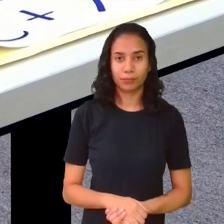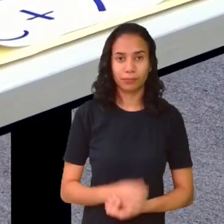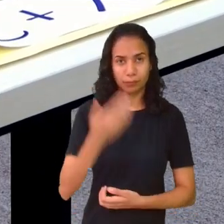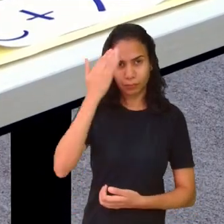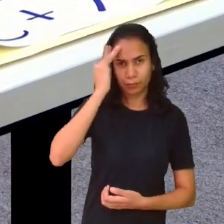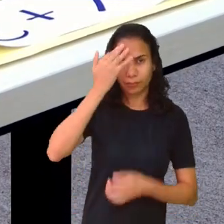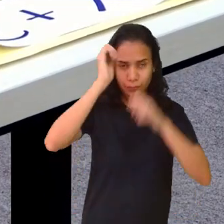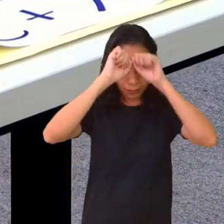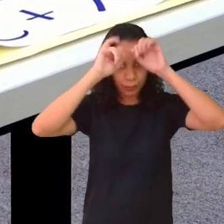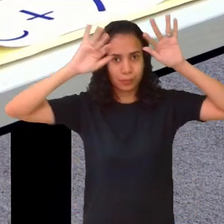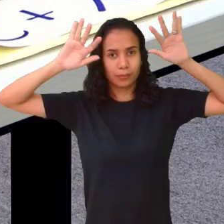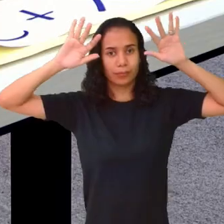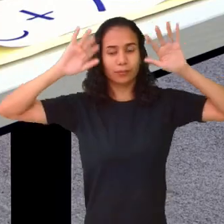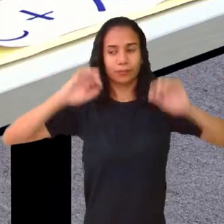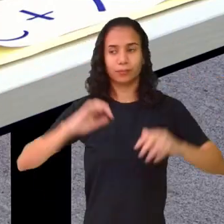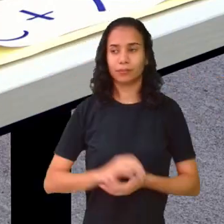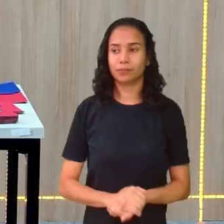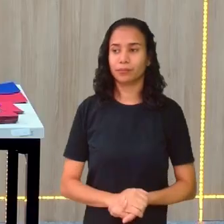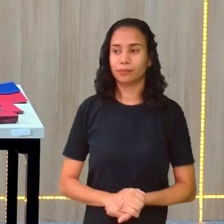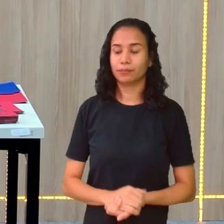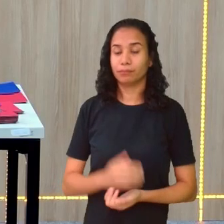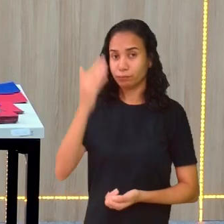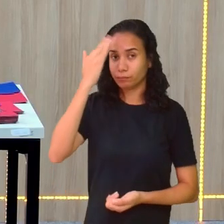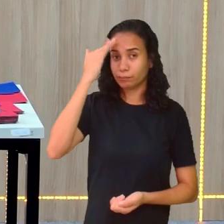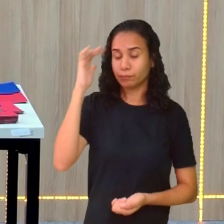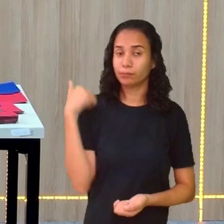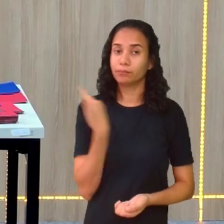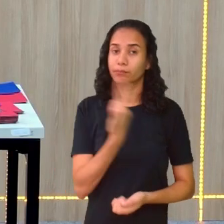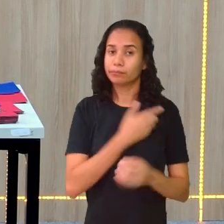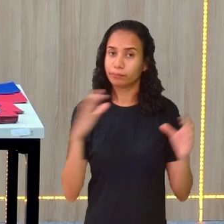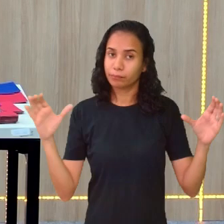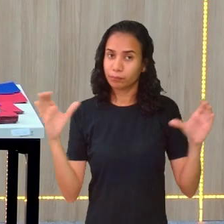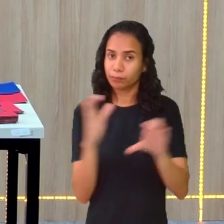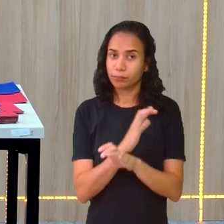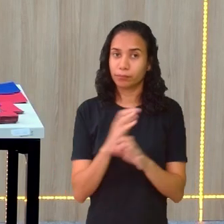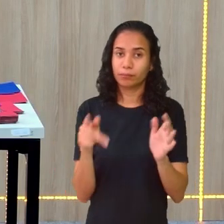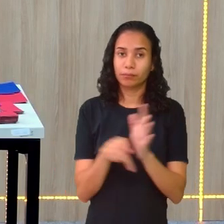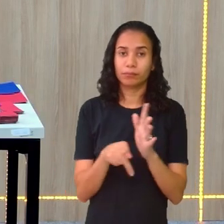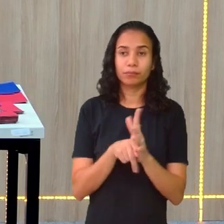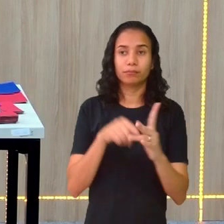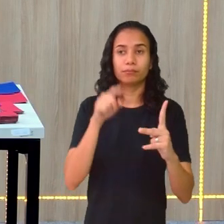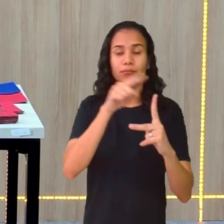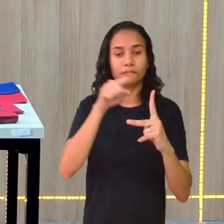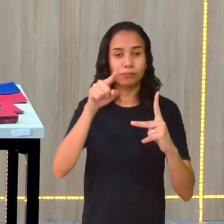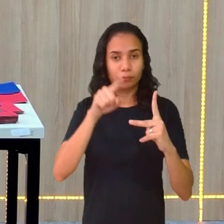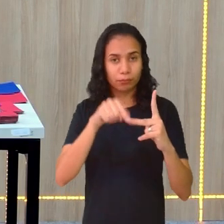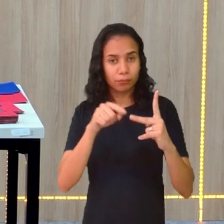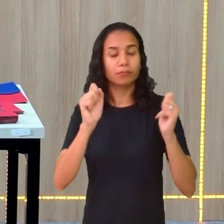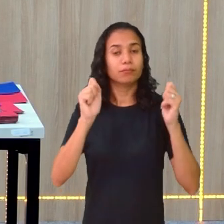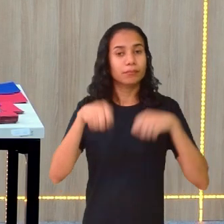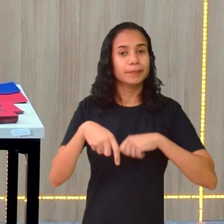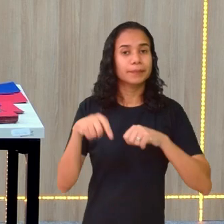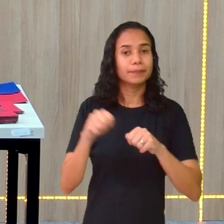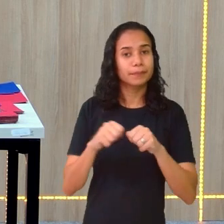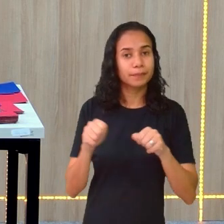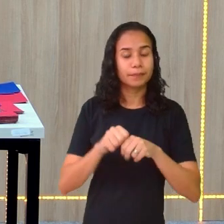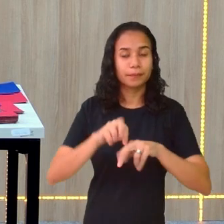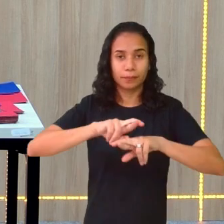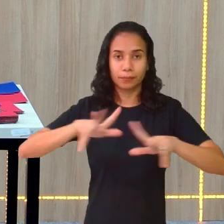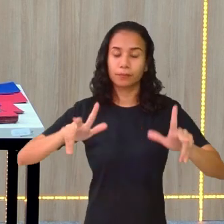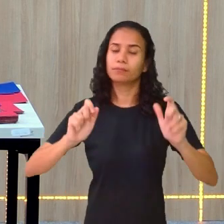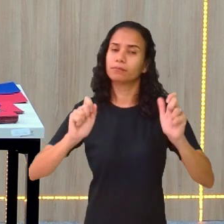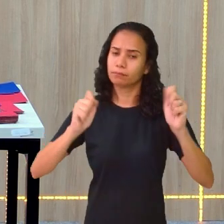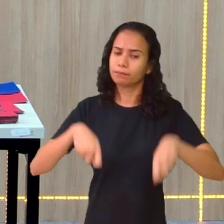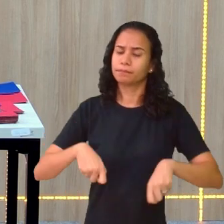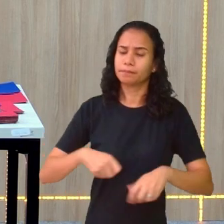Entenderam, pessoal? Entenderam como a gente completa esse quadrado? Poderia fazer diferente?